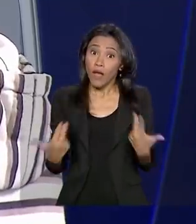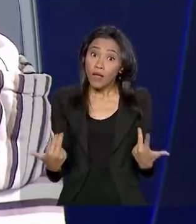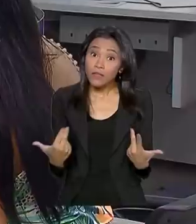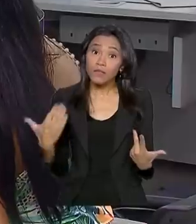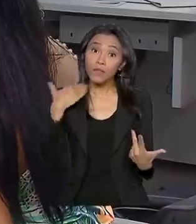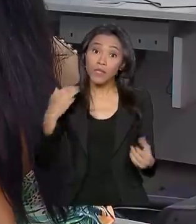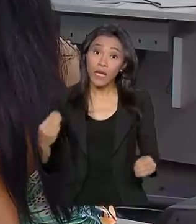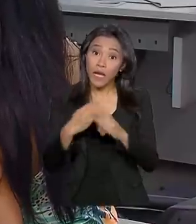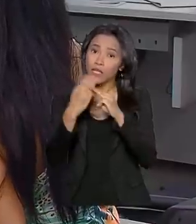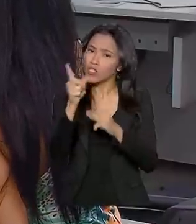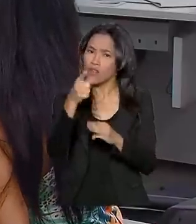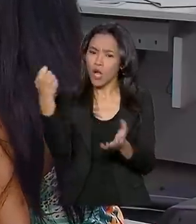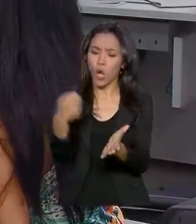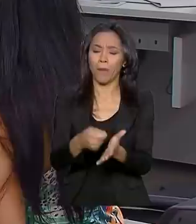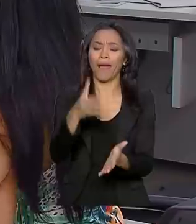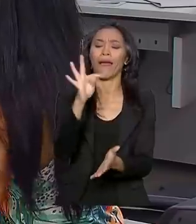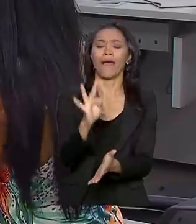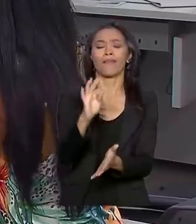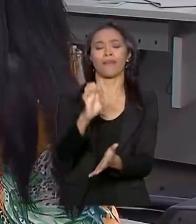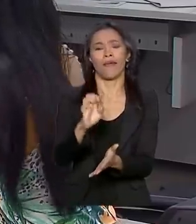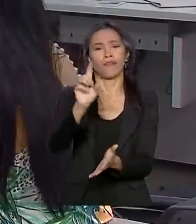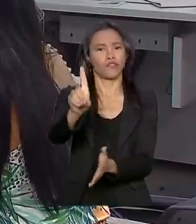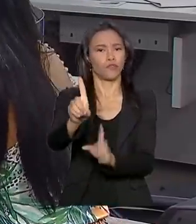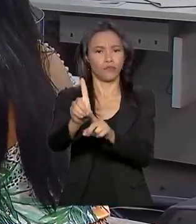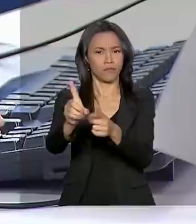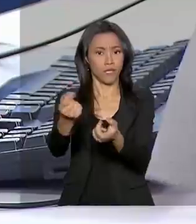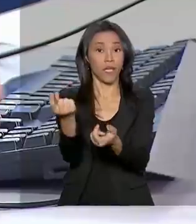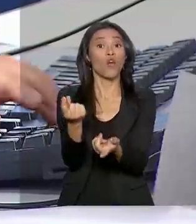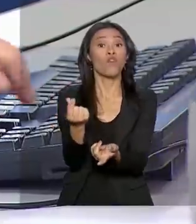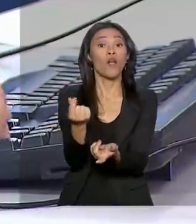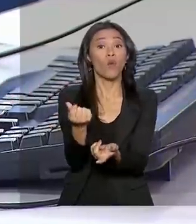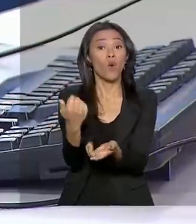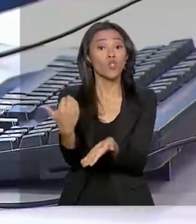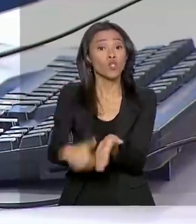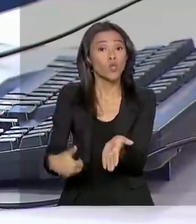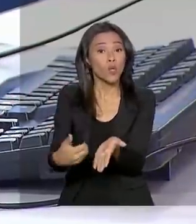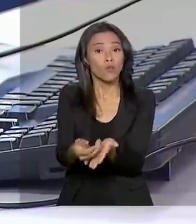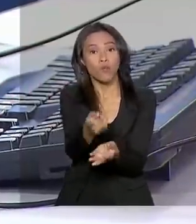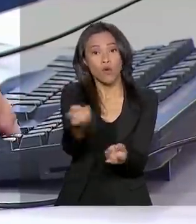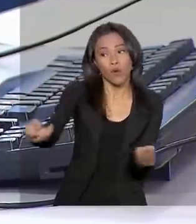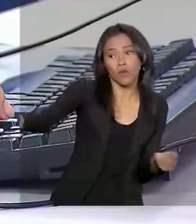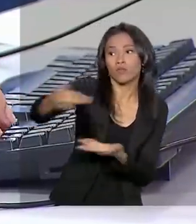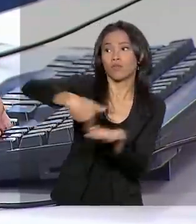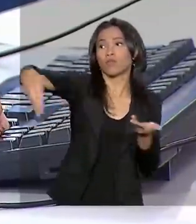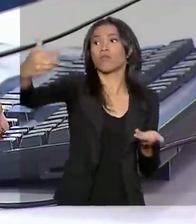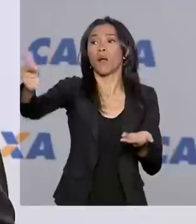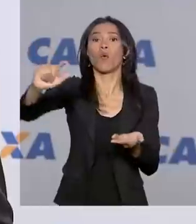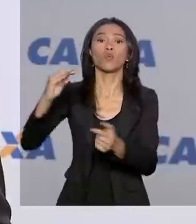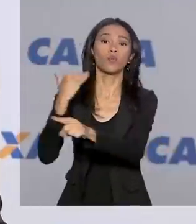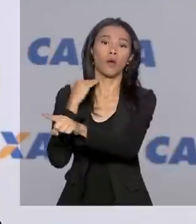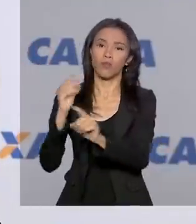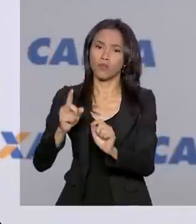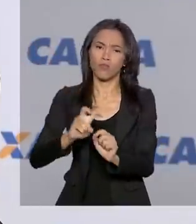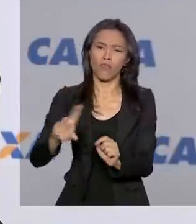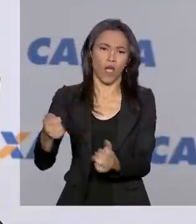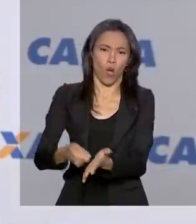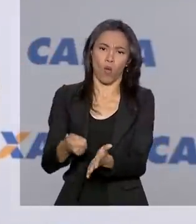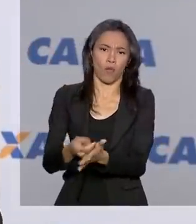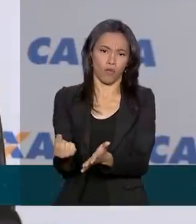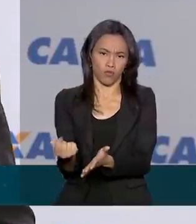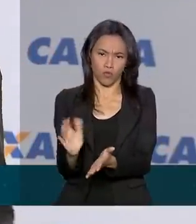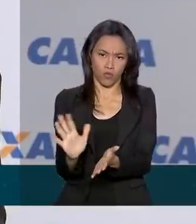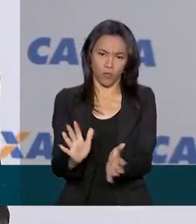TED quando o trabalhador optar por transferir o valor do saque para outras instituições financeiras. A data limite para